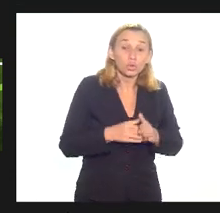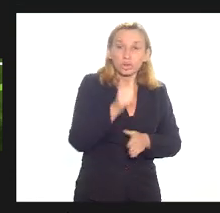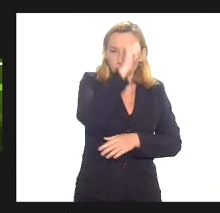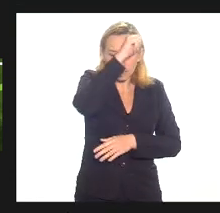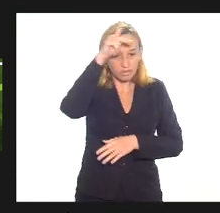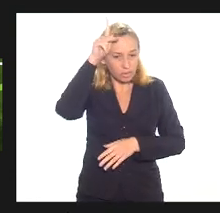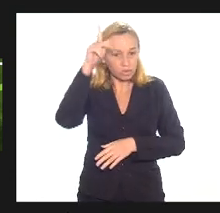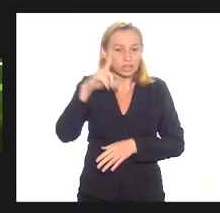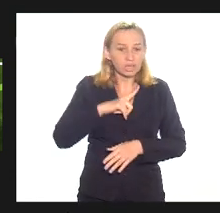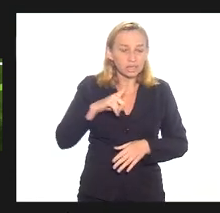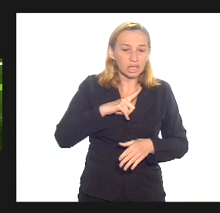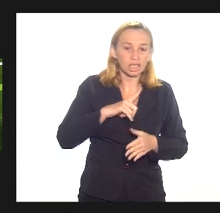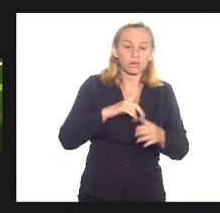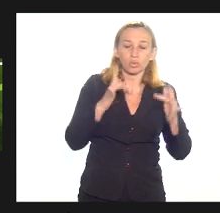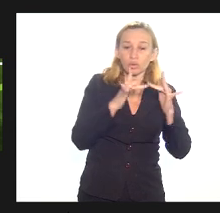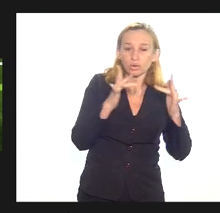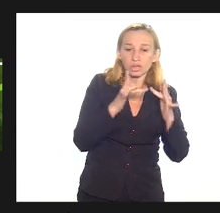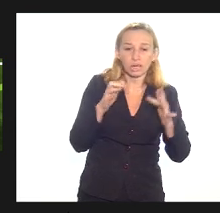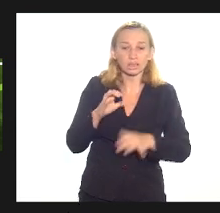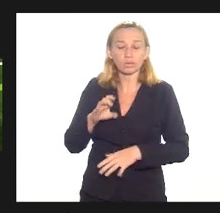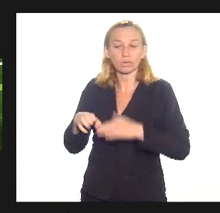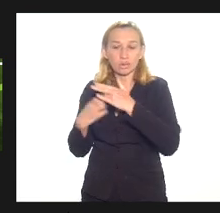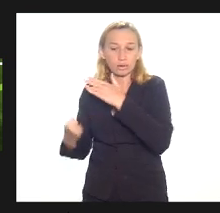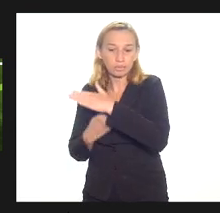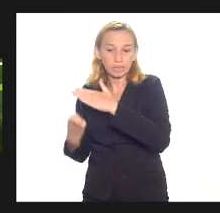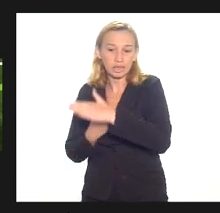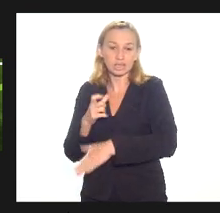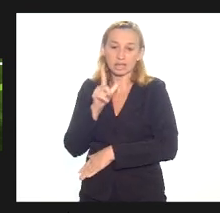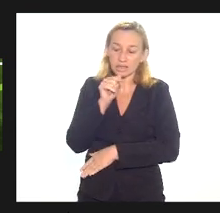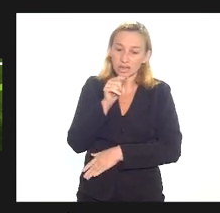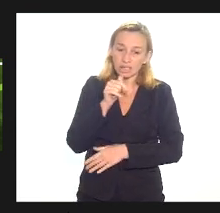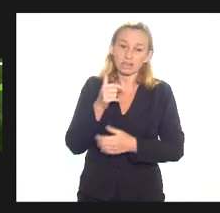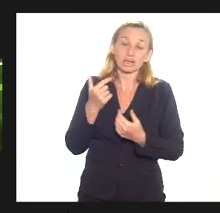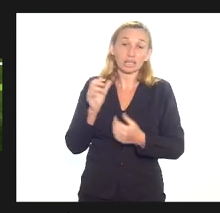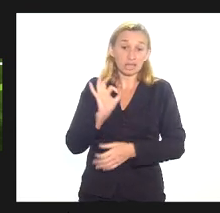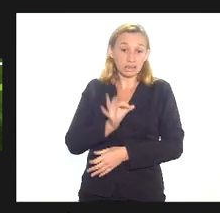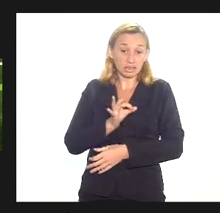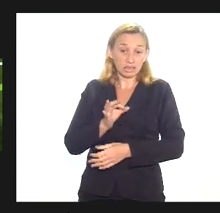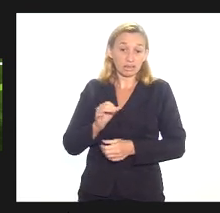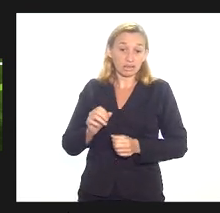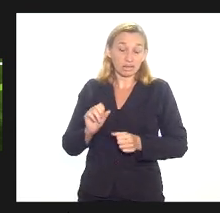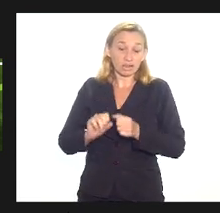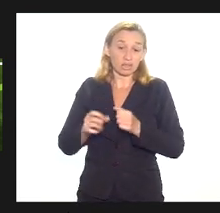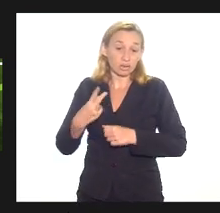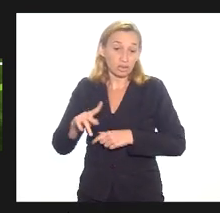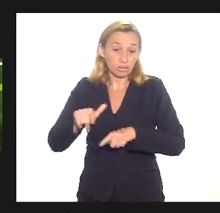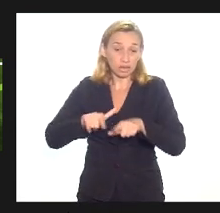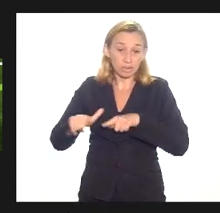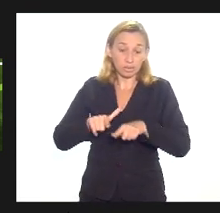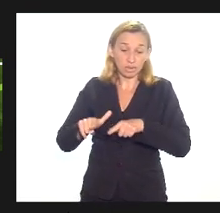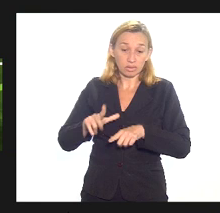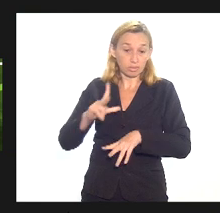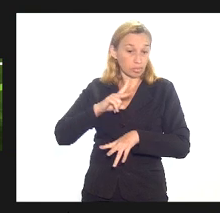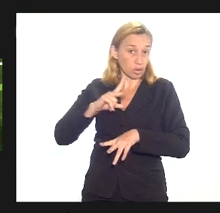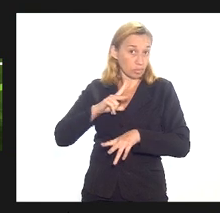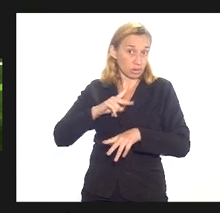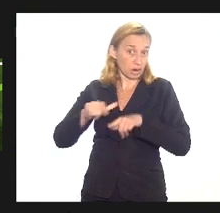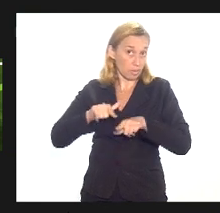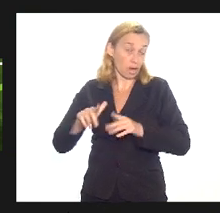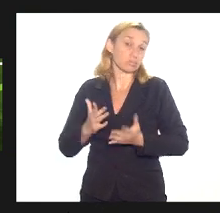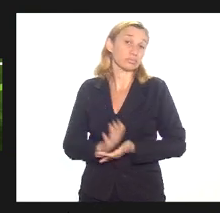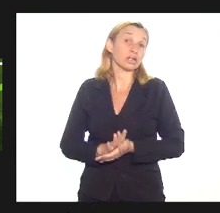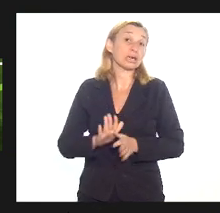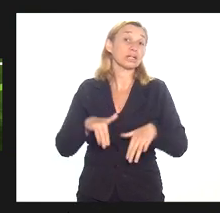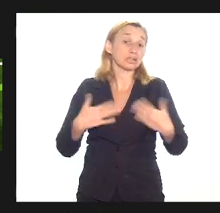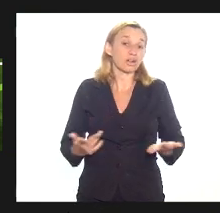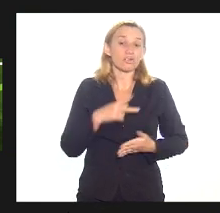que tem o contrato com a CEDAI automaticamente vão fazer as suas concessões e vão ter os seus serviços próprios então dizer